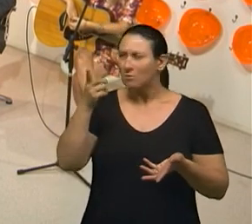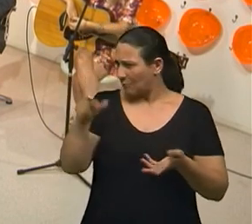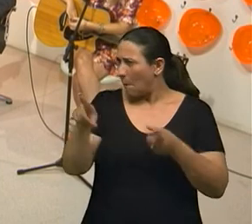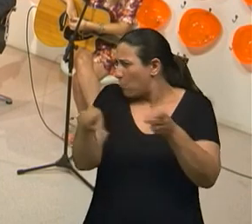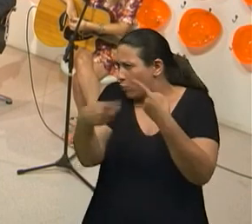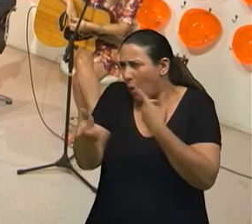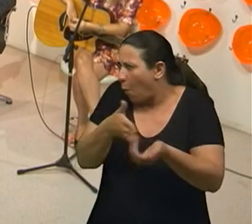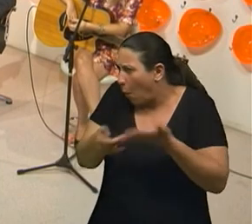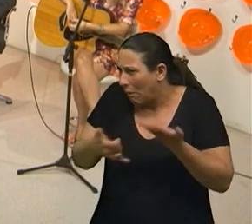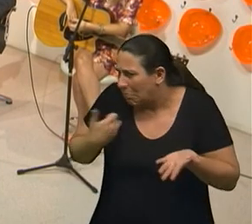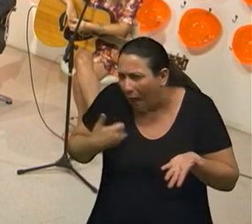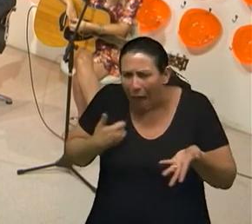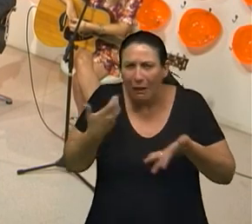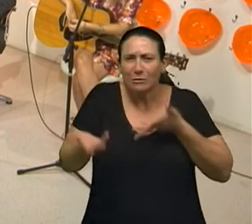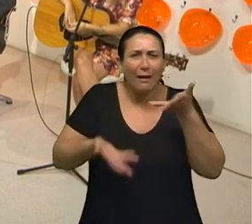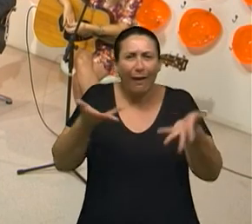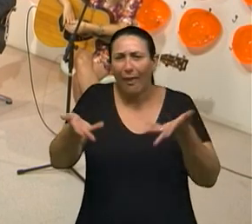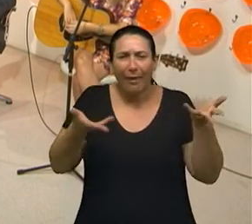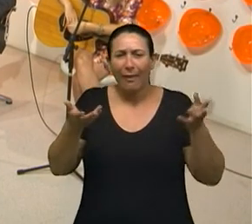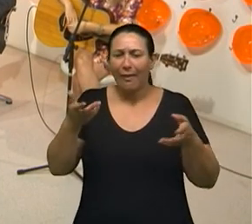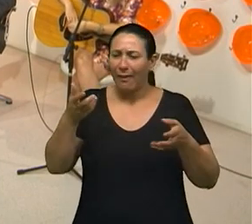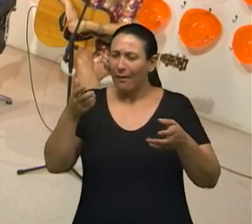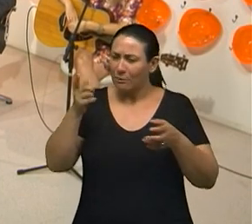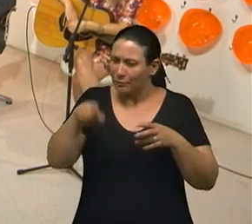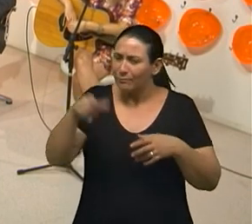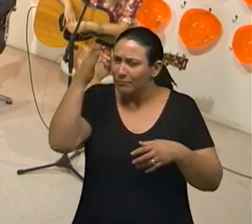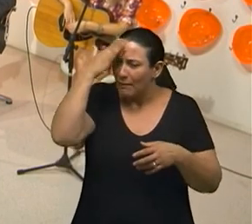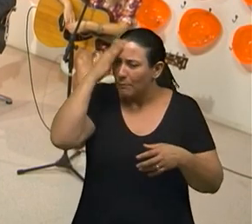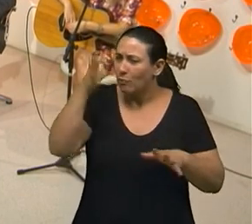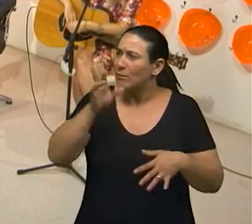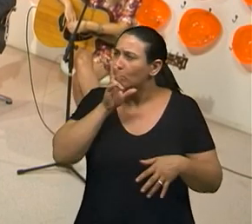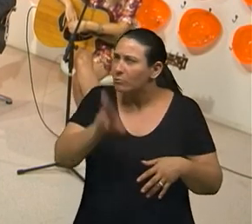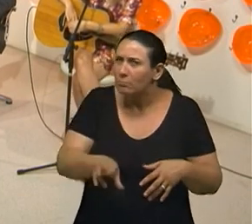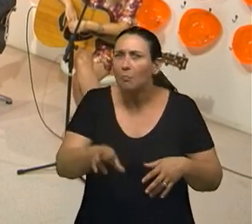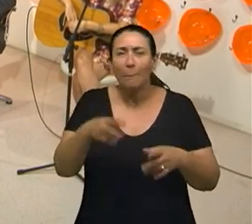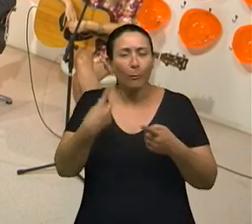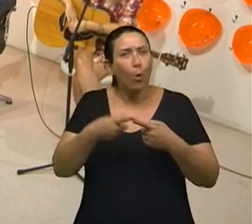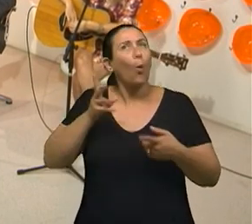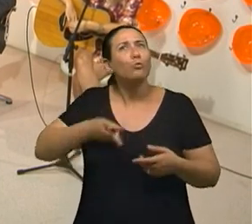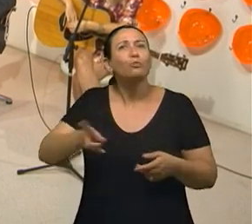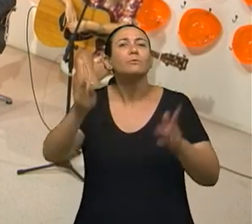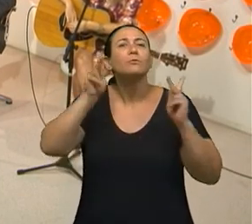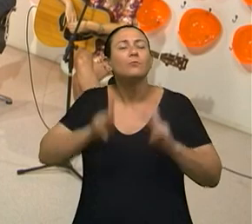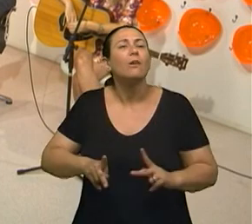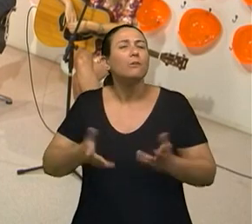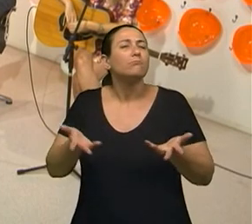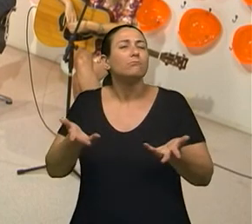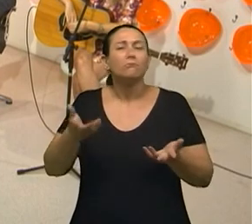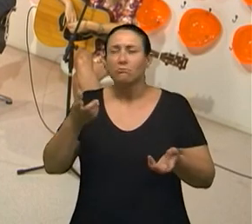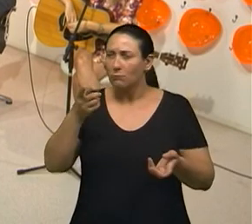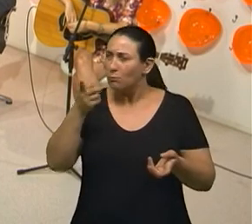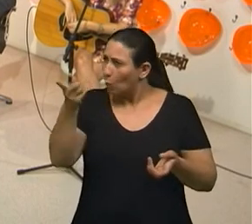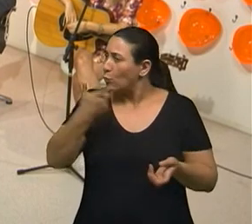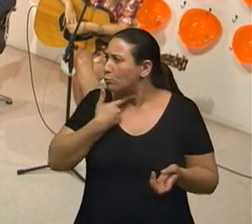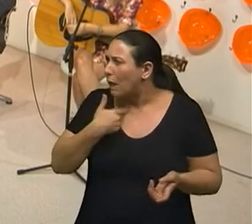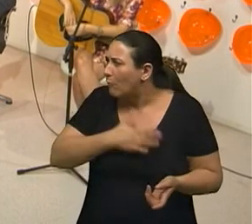idade? É uma pergunta que muita gente já respondeu e já sabe, mas que continuam fazendo. Desde criança, tu gostava de música?